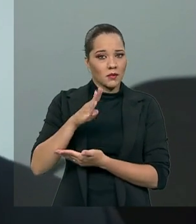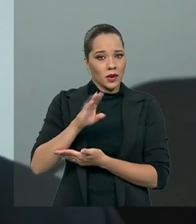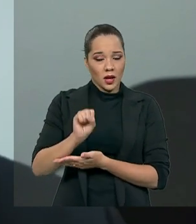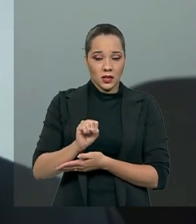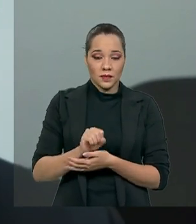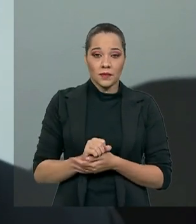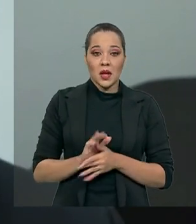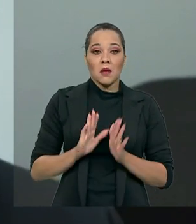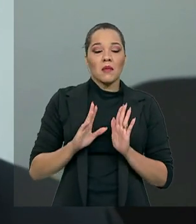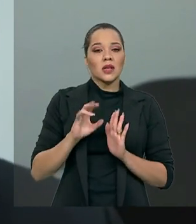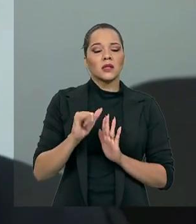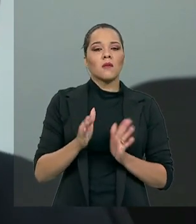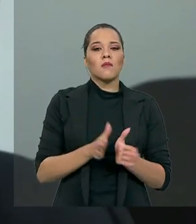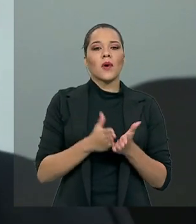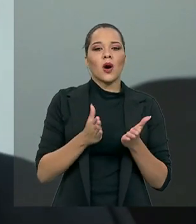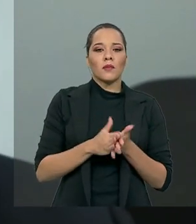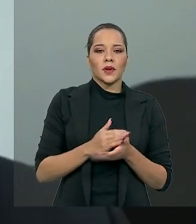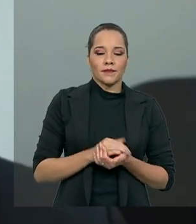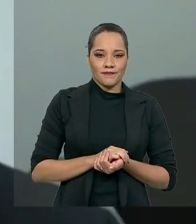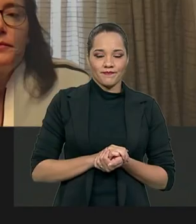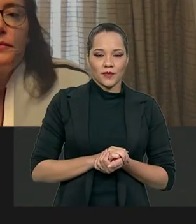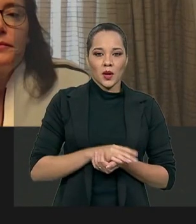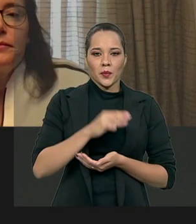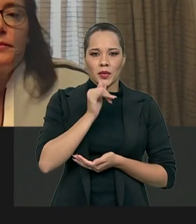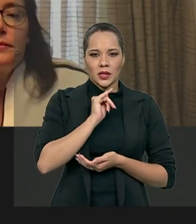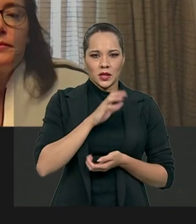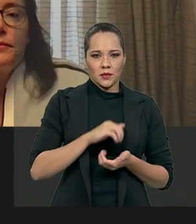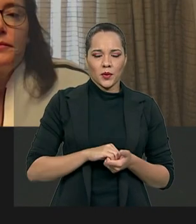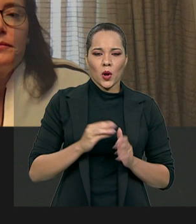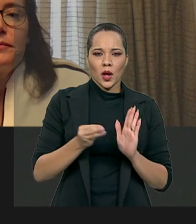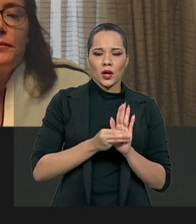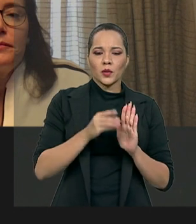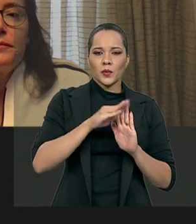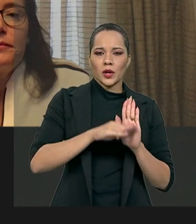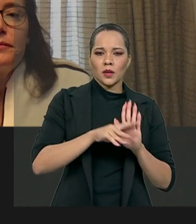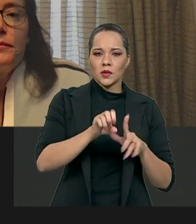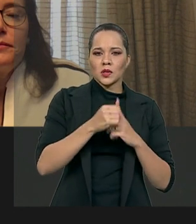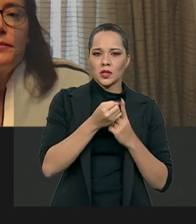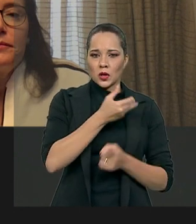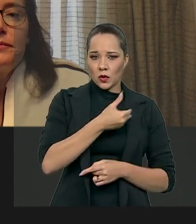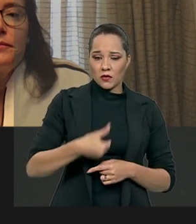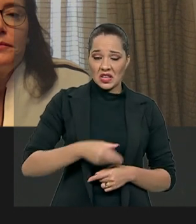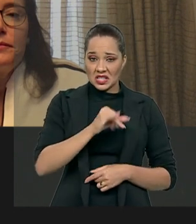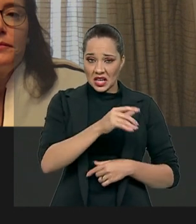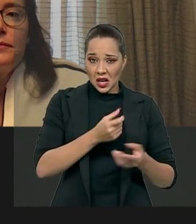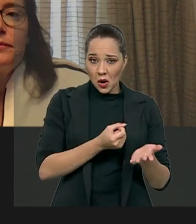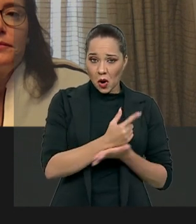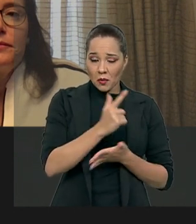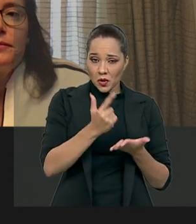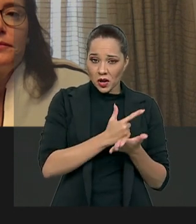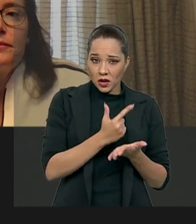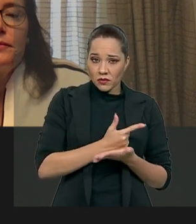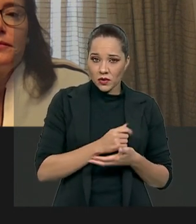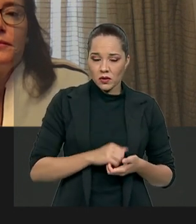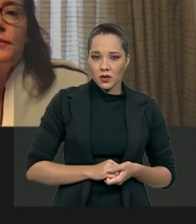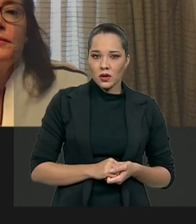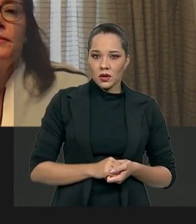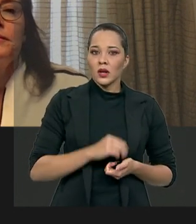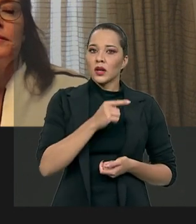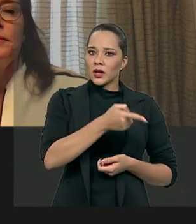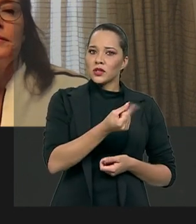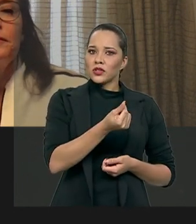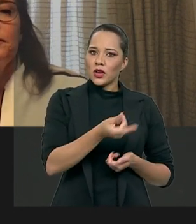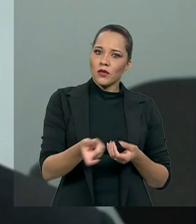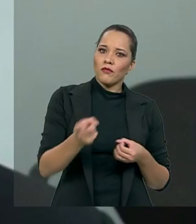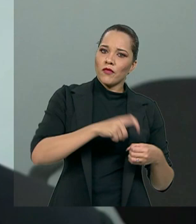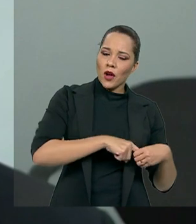Agora, se um pobre registrado, por exemplo, num programa social do governo, se ele compra o livro, que se restitua